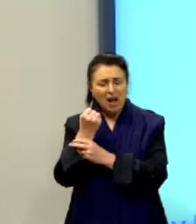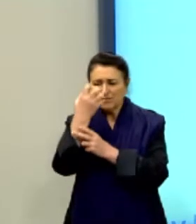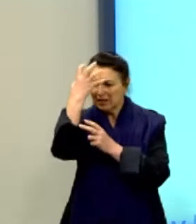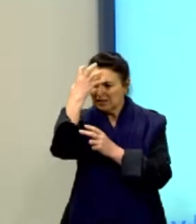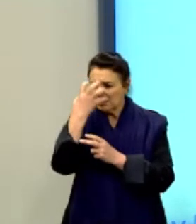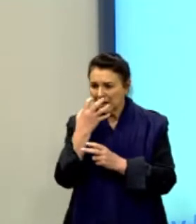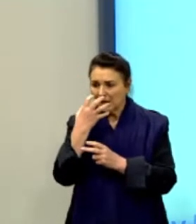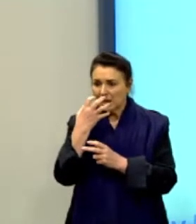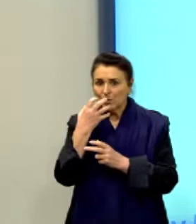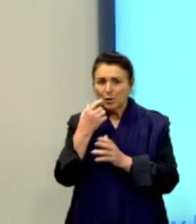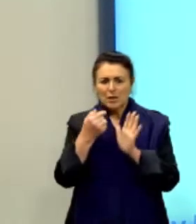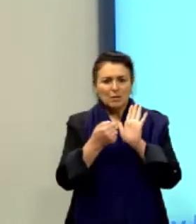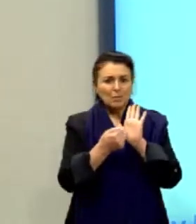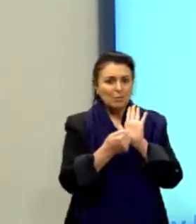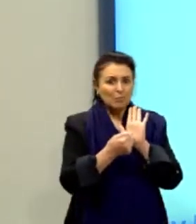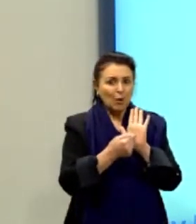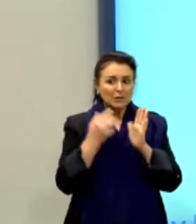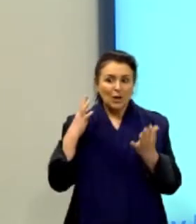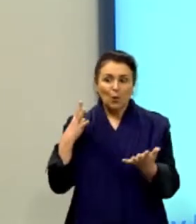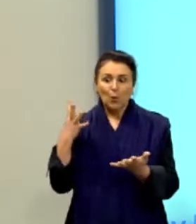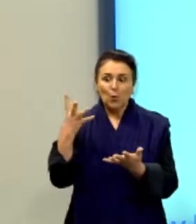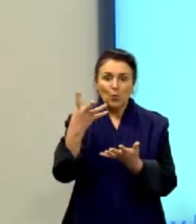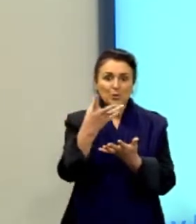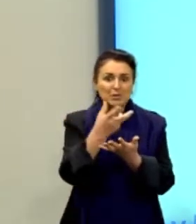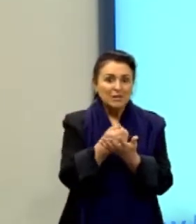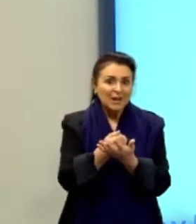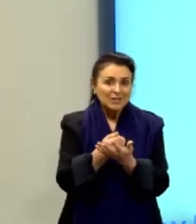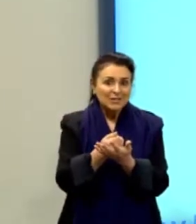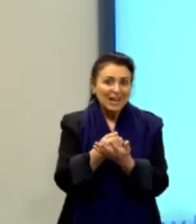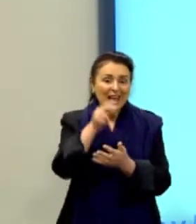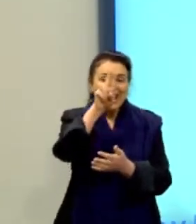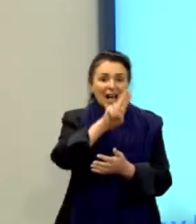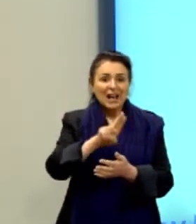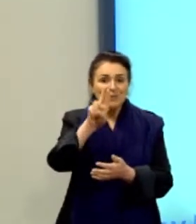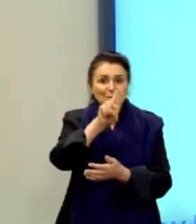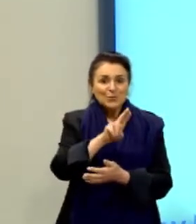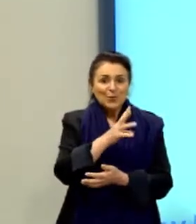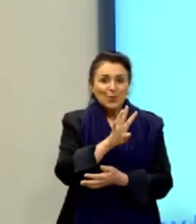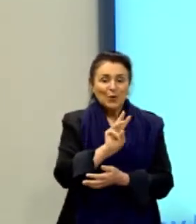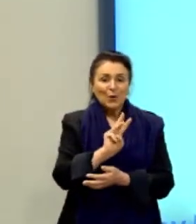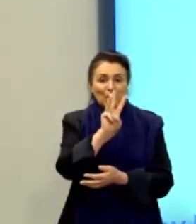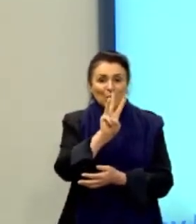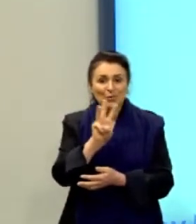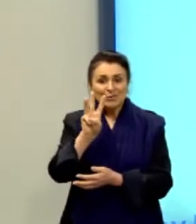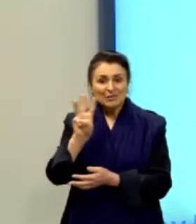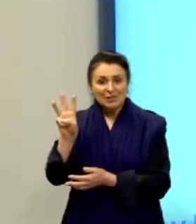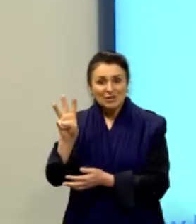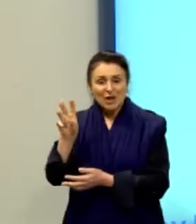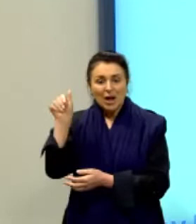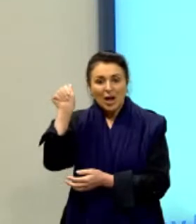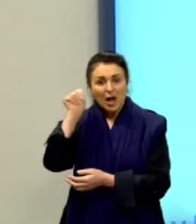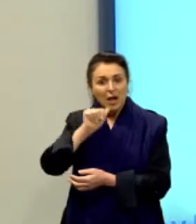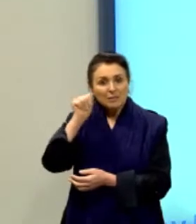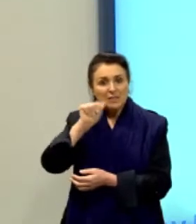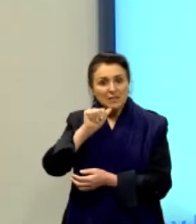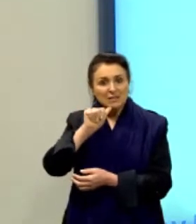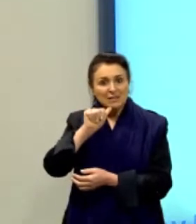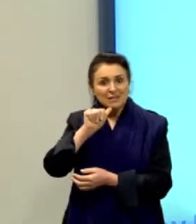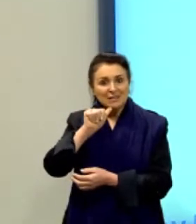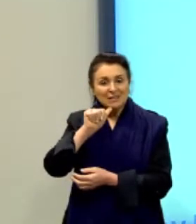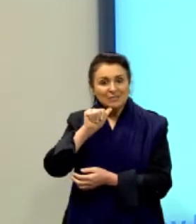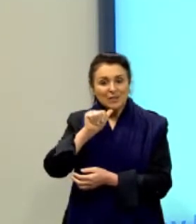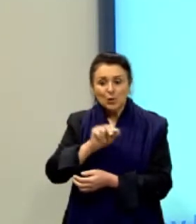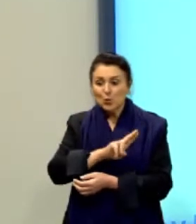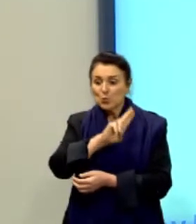evidente pelos dados do site. Olha aqui, cara. Olha aqui. E ela não foi minha aluna. Site Meio e Mensagem.